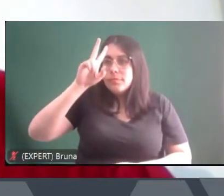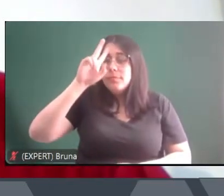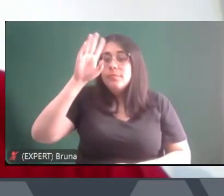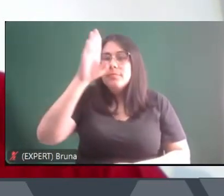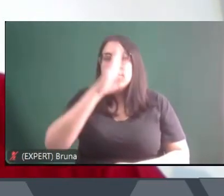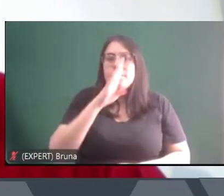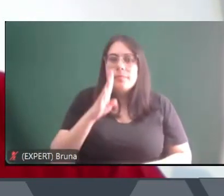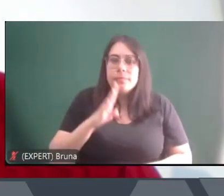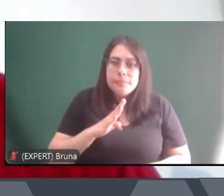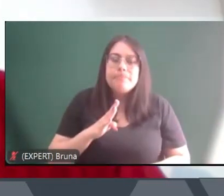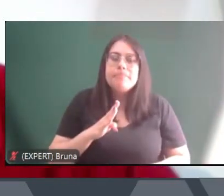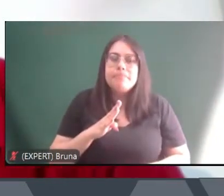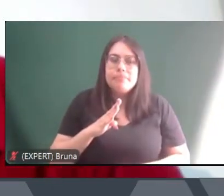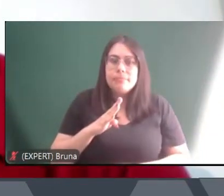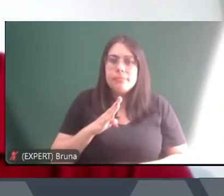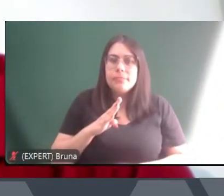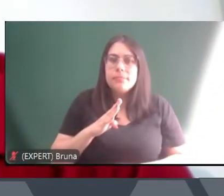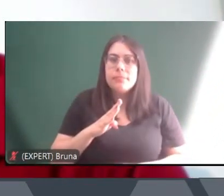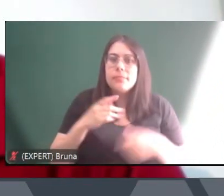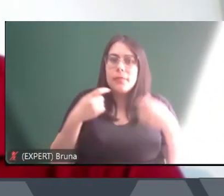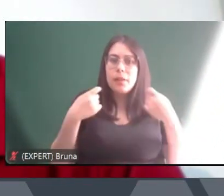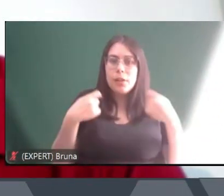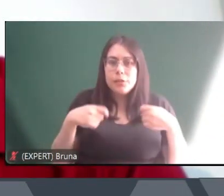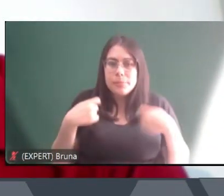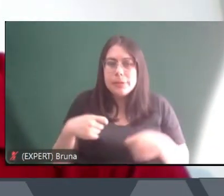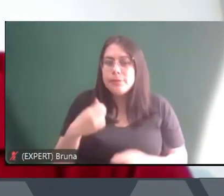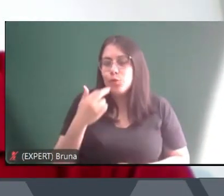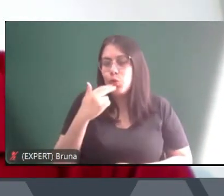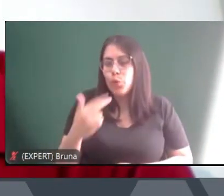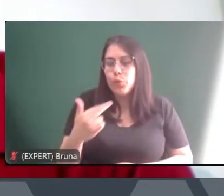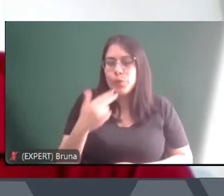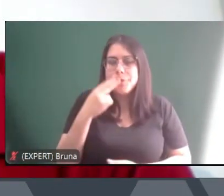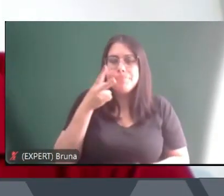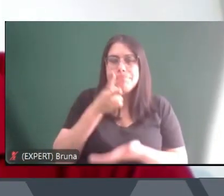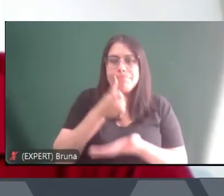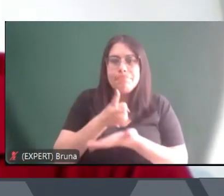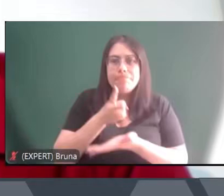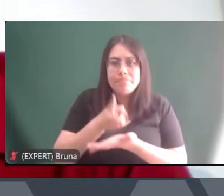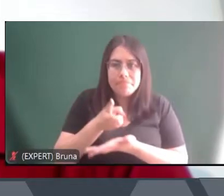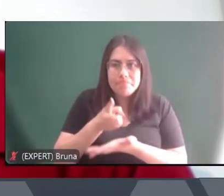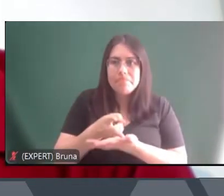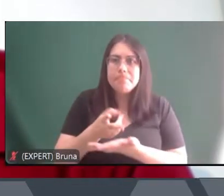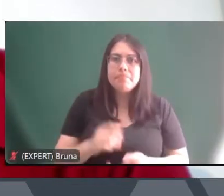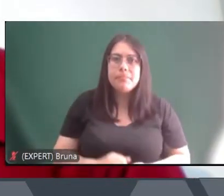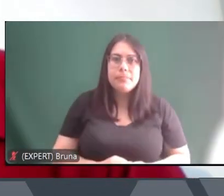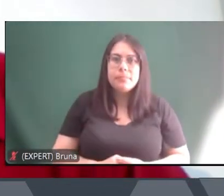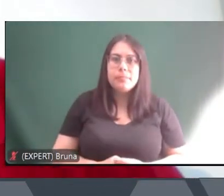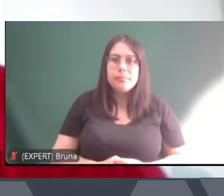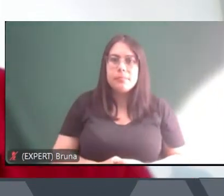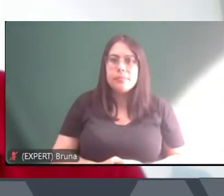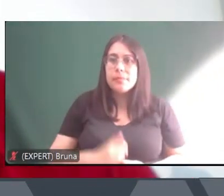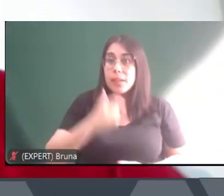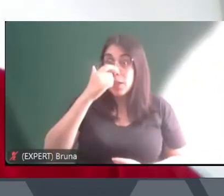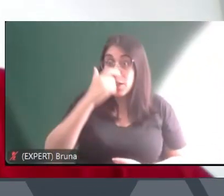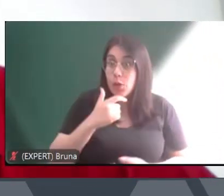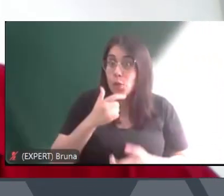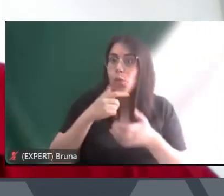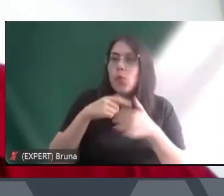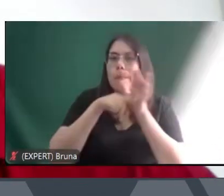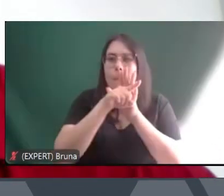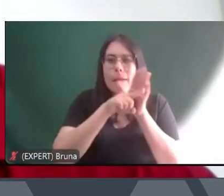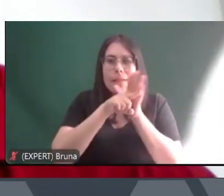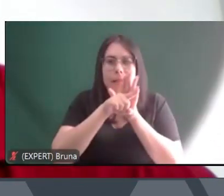que não para de nos trazer novidades, né? Então, eu venho pesquisando o tema da